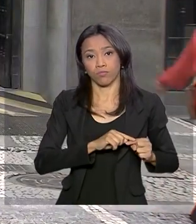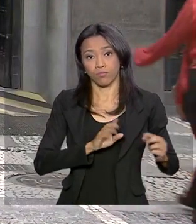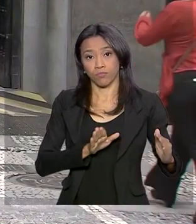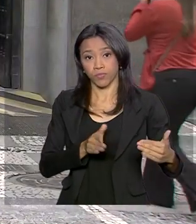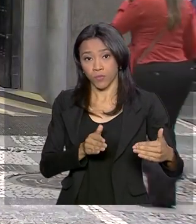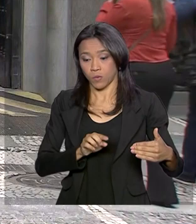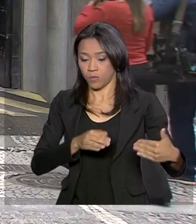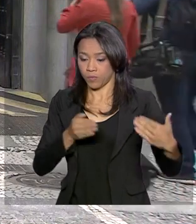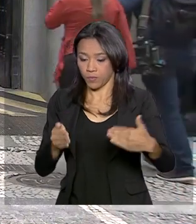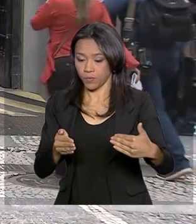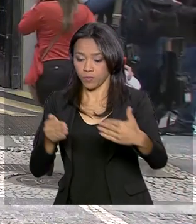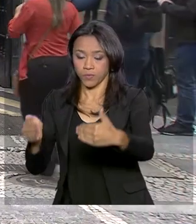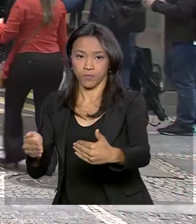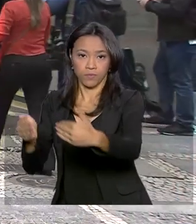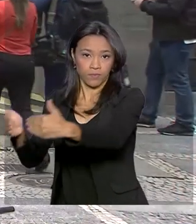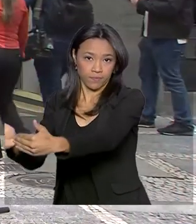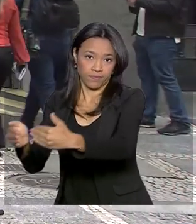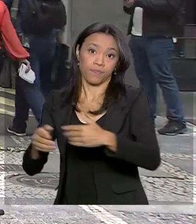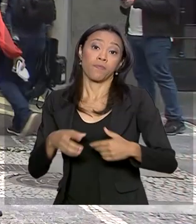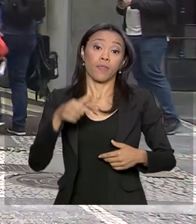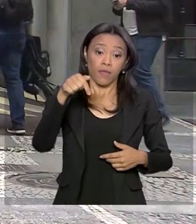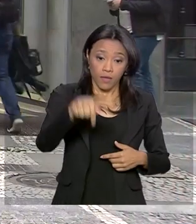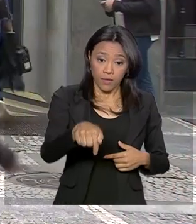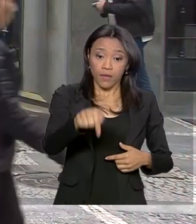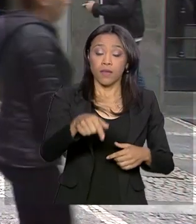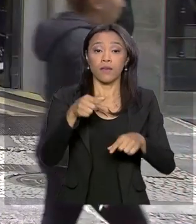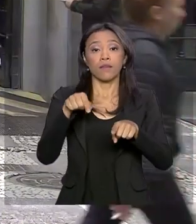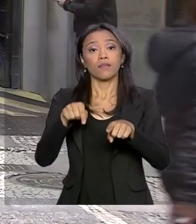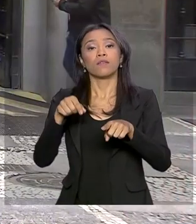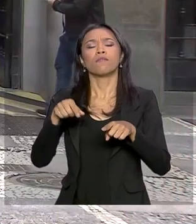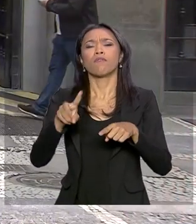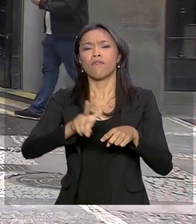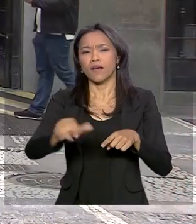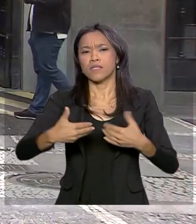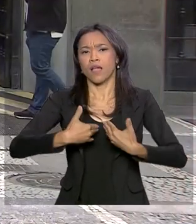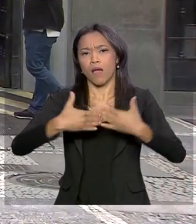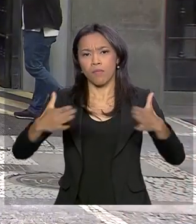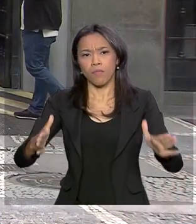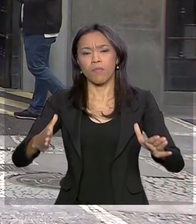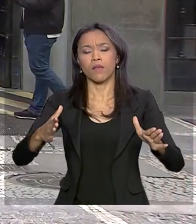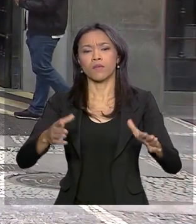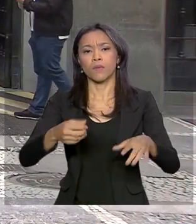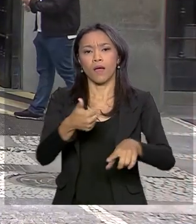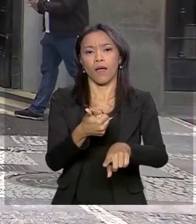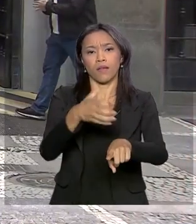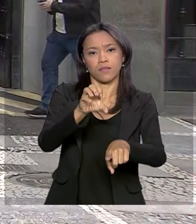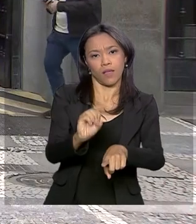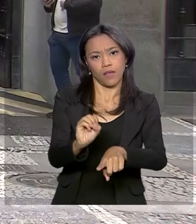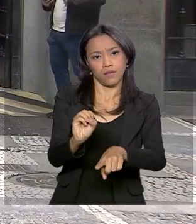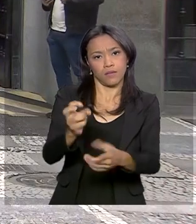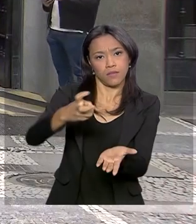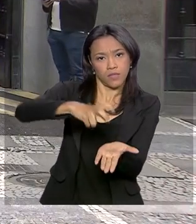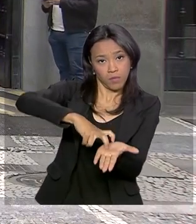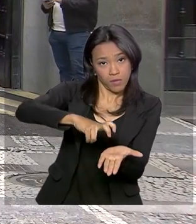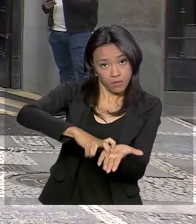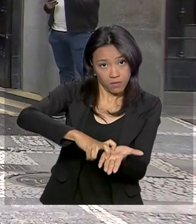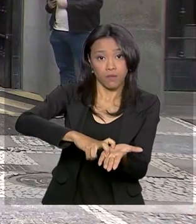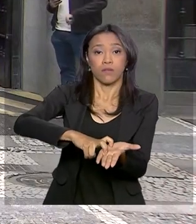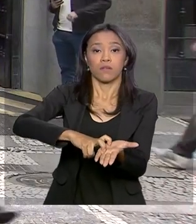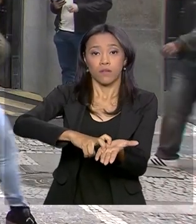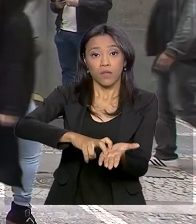logo mais aqui na sede da B3 e serão abertos às 10 horas da manhã, quando se